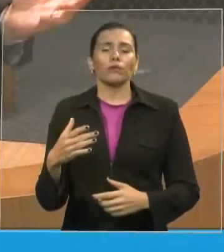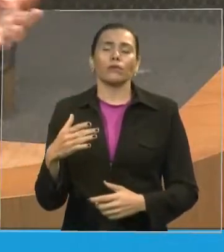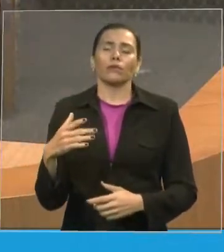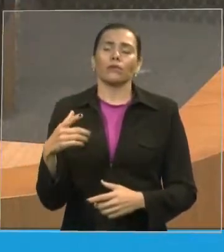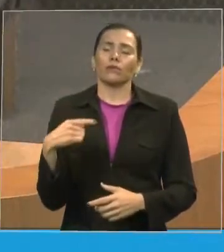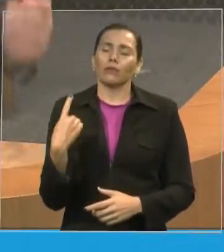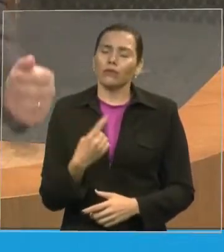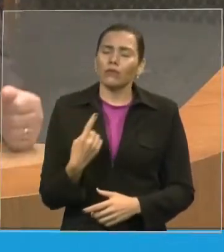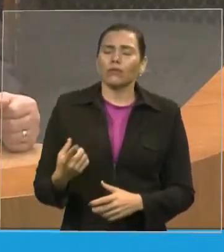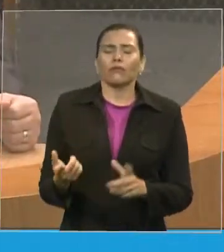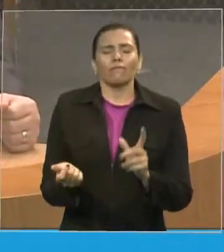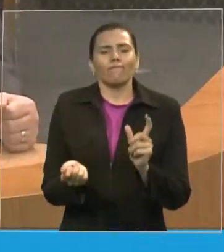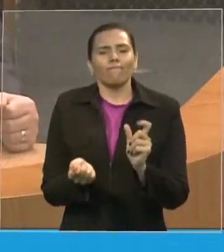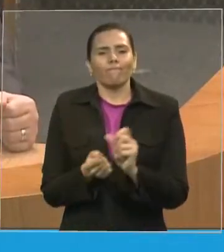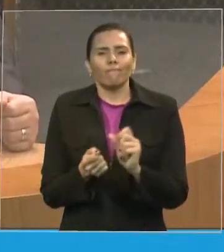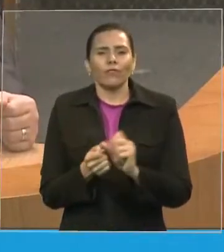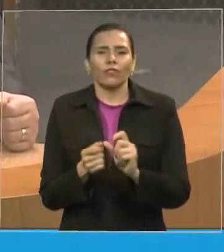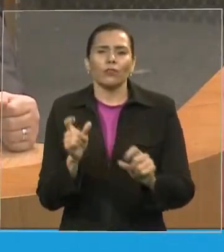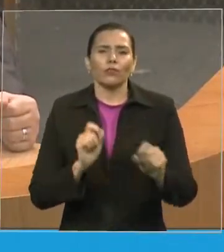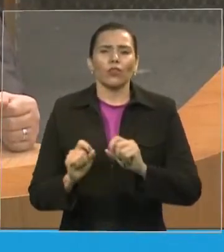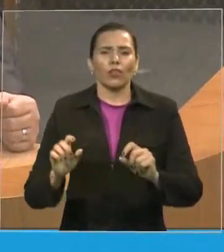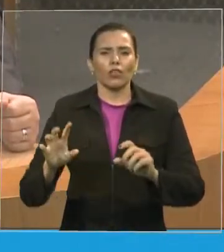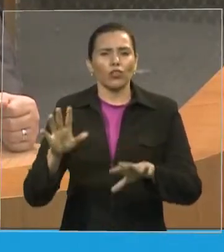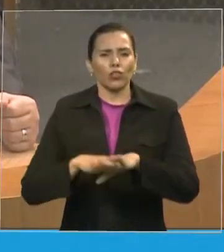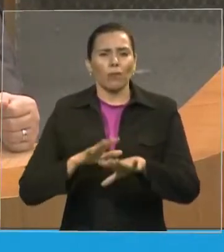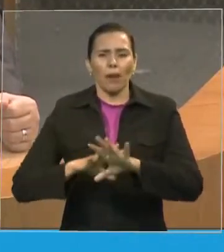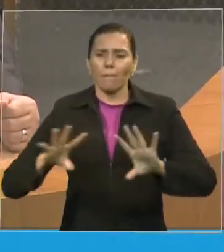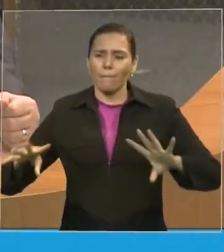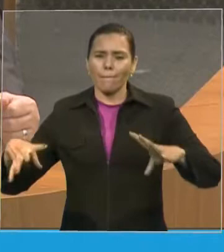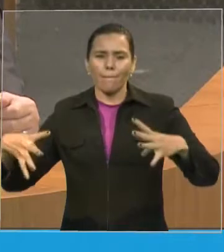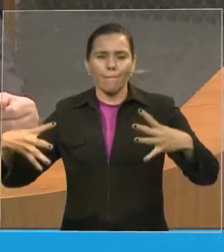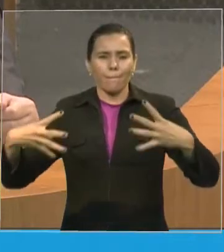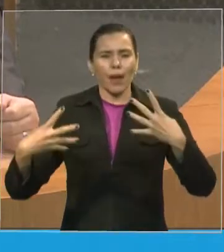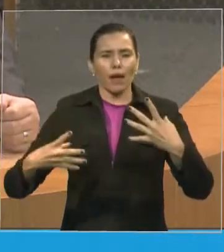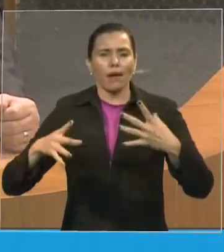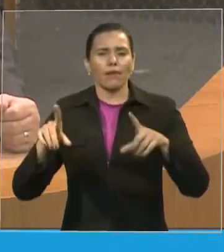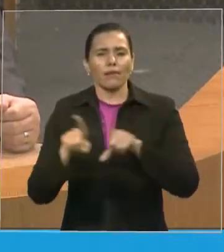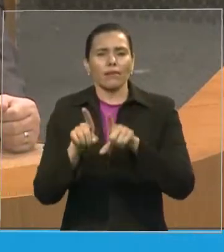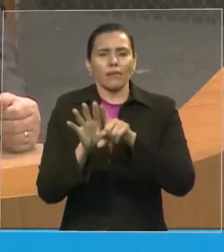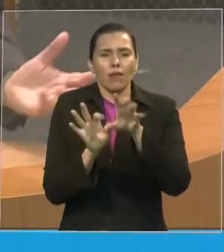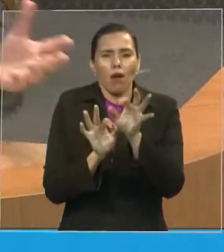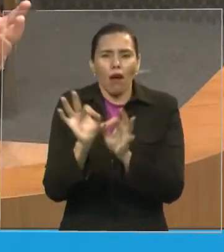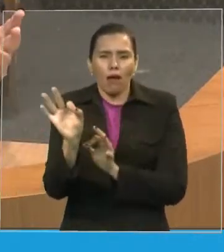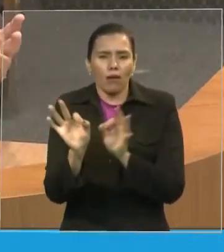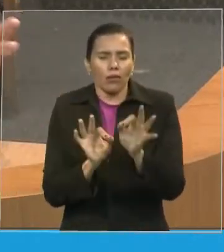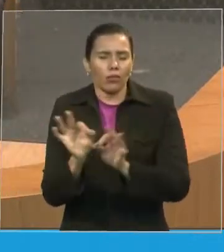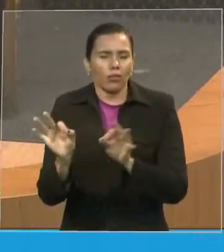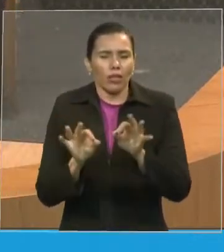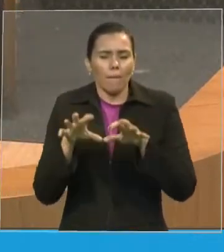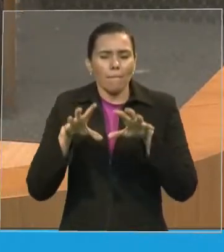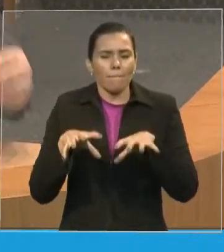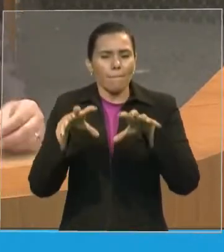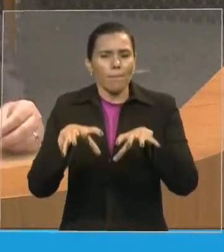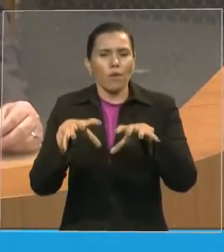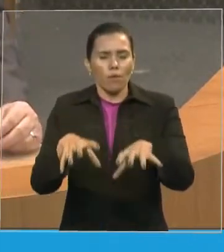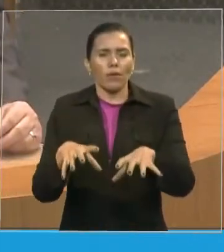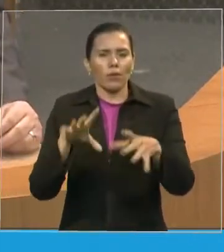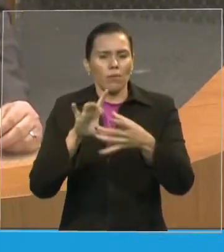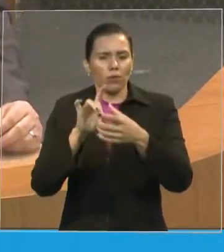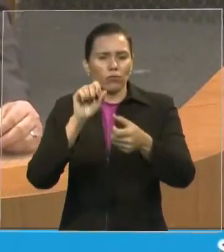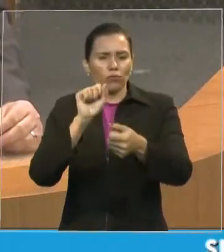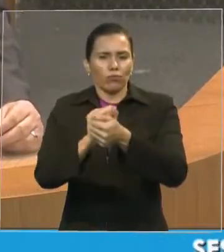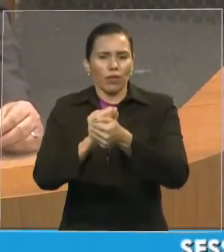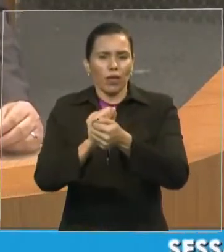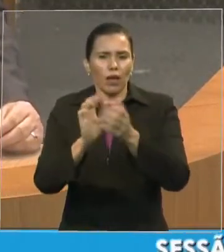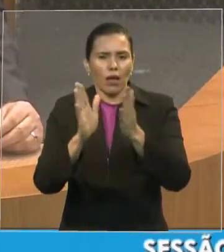assembleana, esse exército, e, quando a gente tenta organizar algumas coisas a mais para poder uni-las mais, às vezes, a